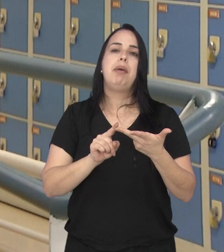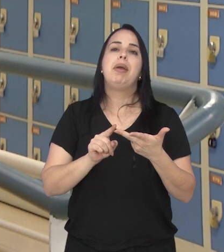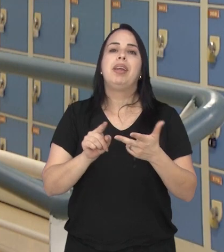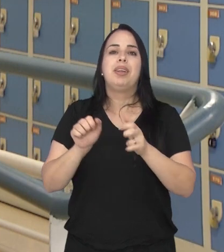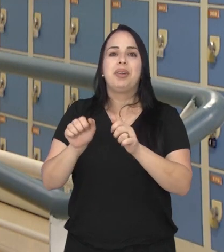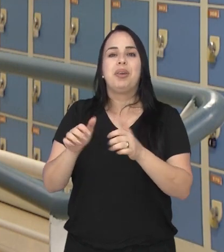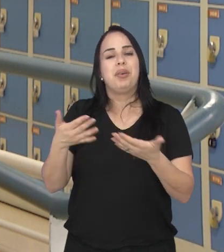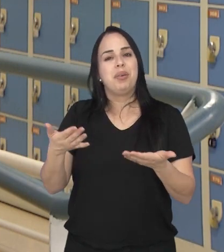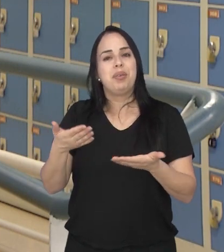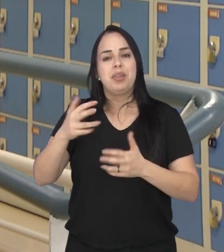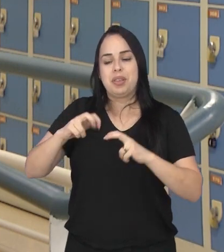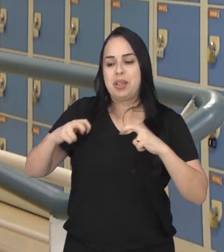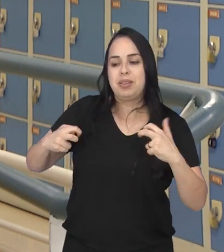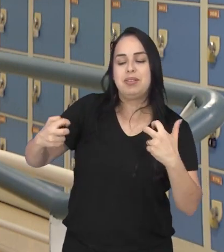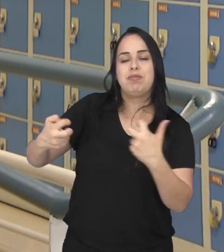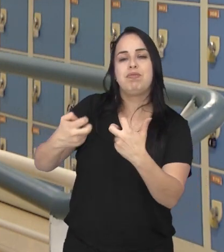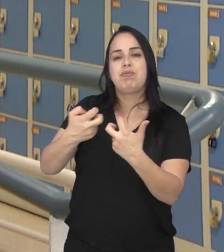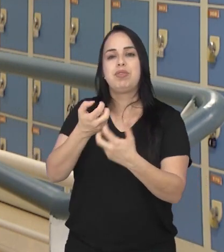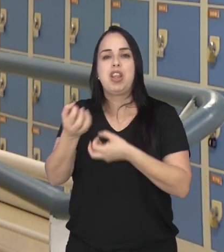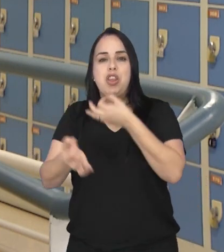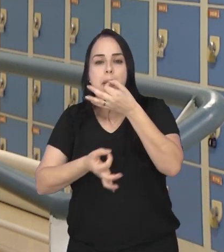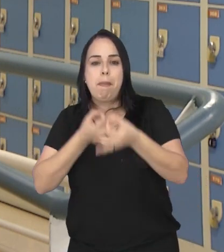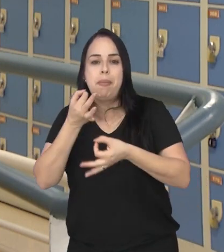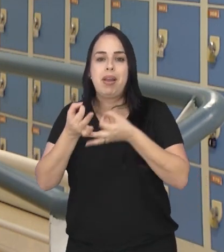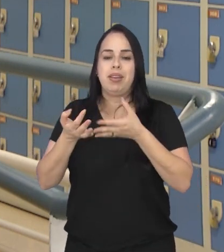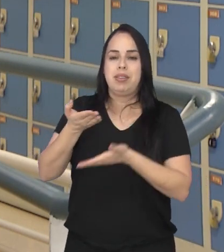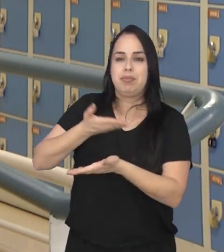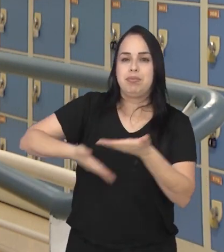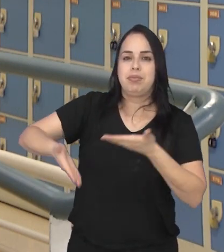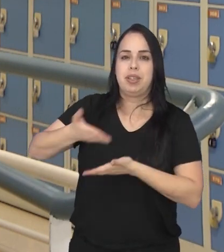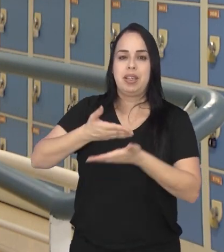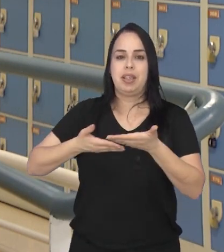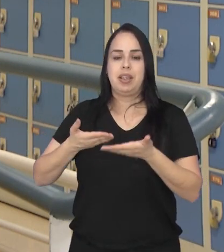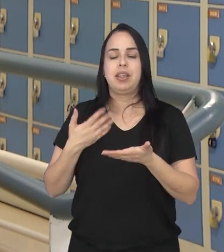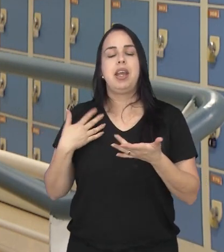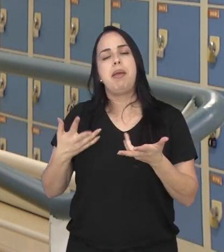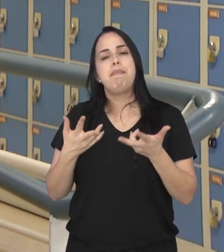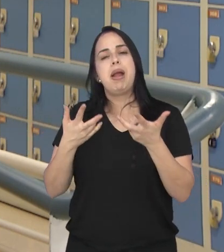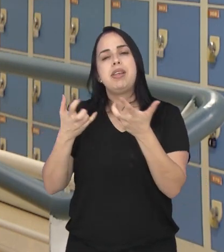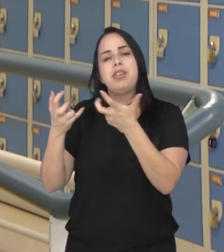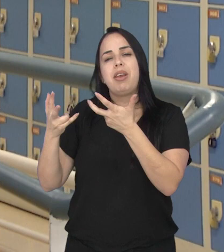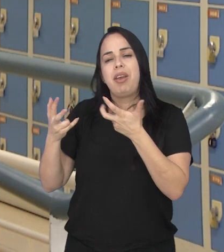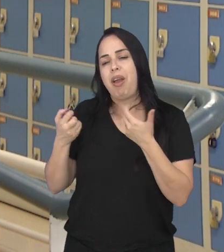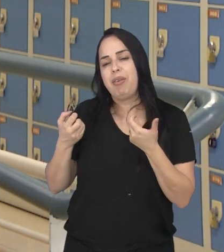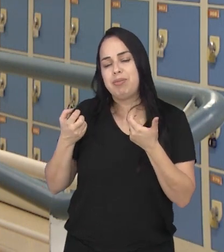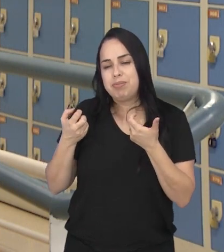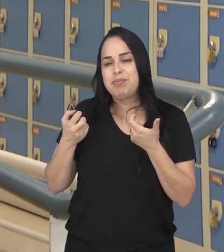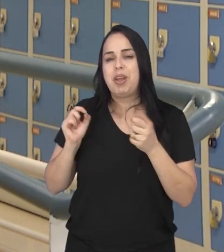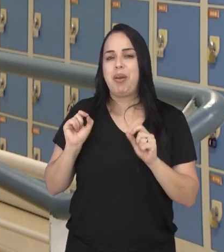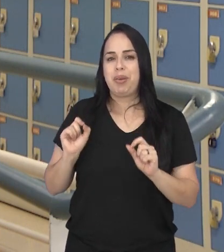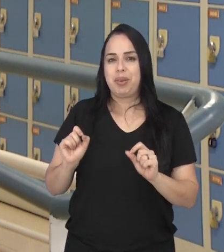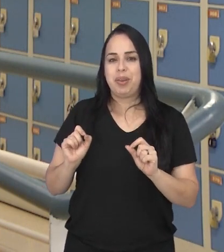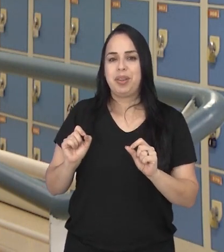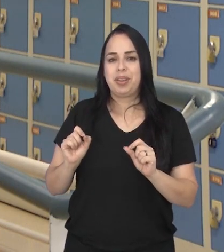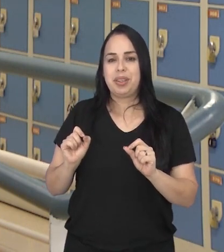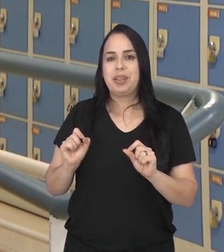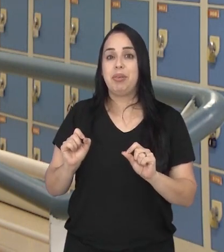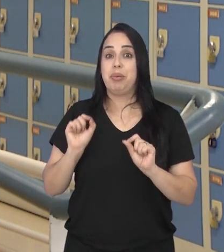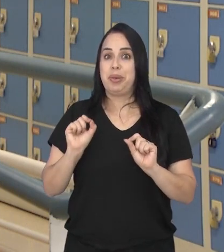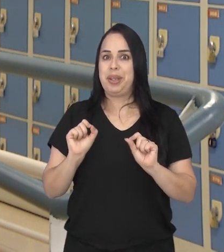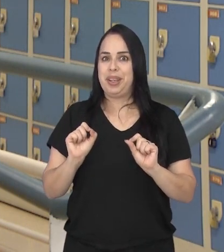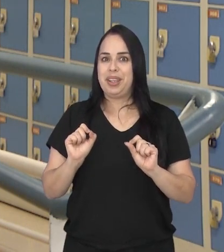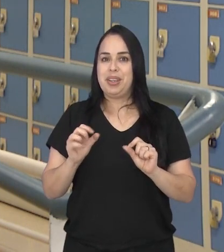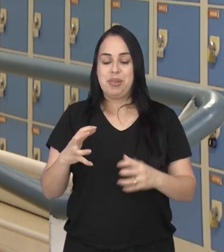assembleias de classe. E esse momento de assembleia de classe é crucial para ele poder perceber como a